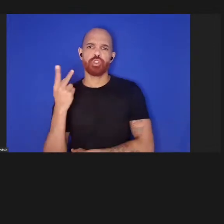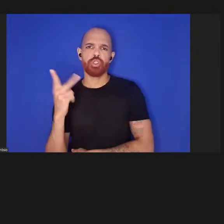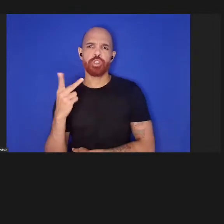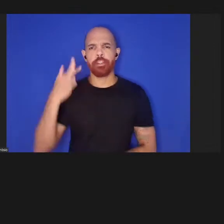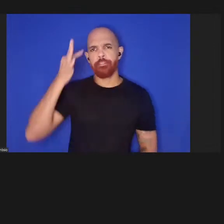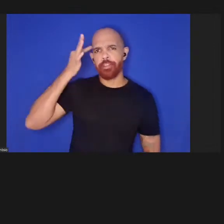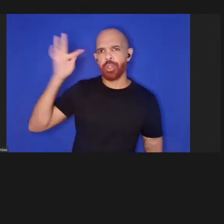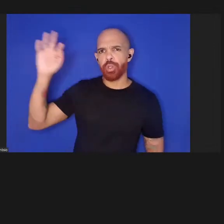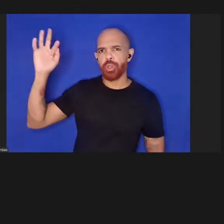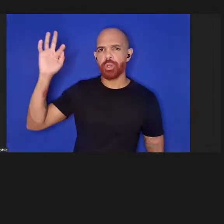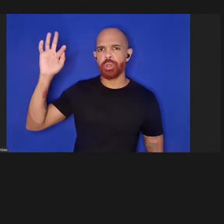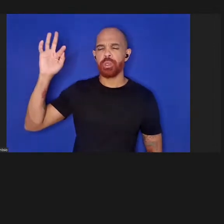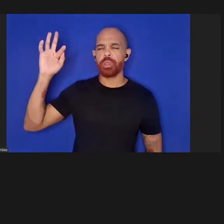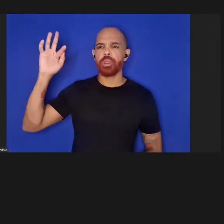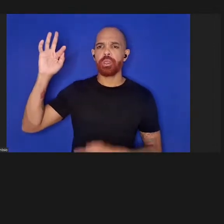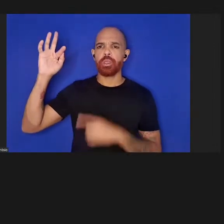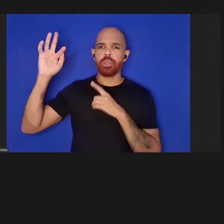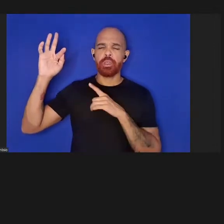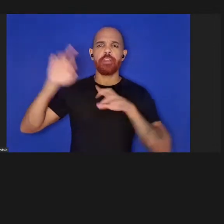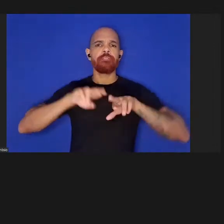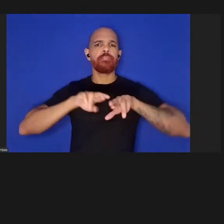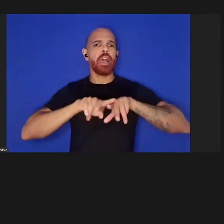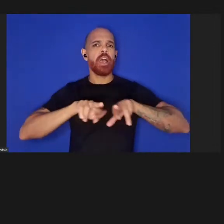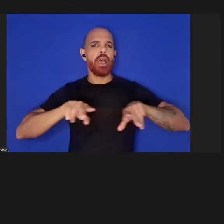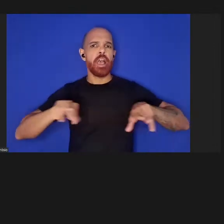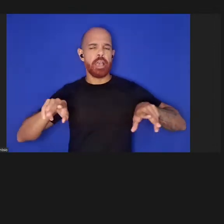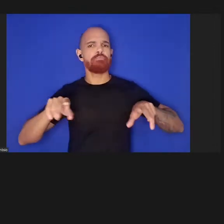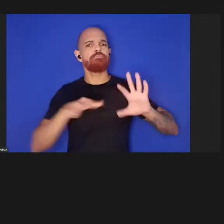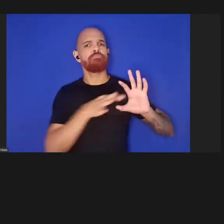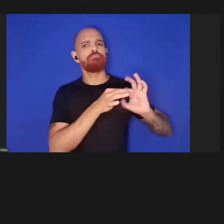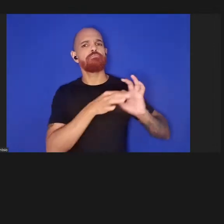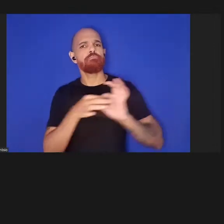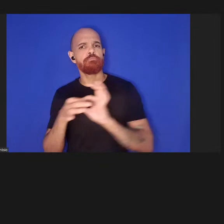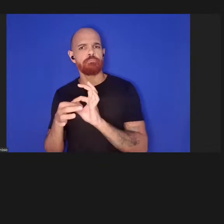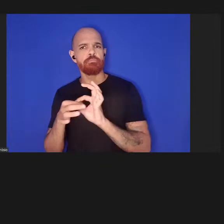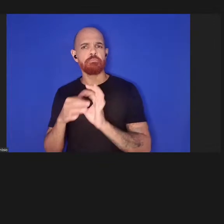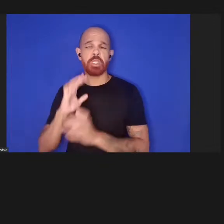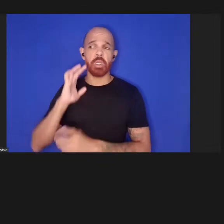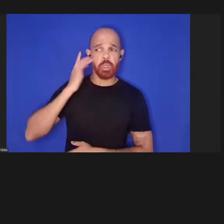várias outras. E eu acho que nós,